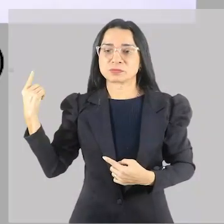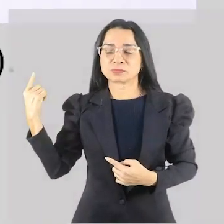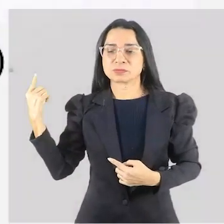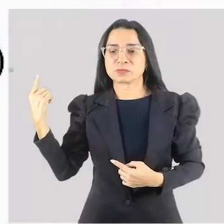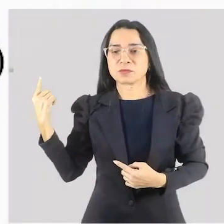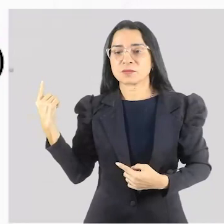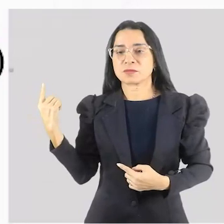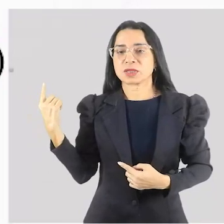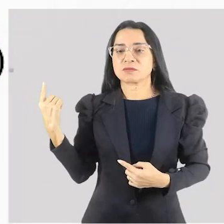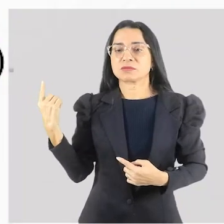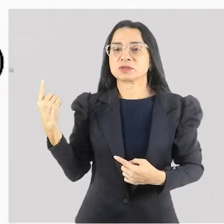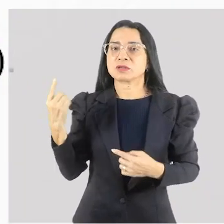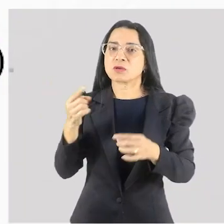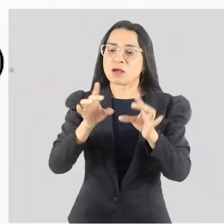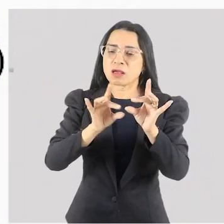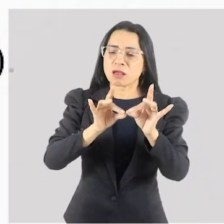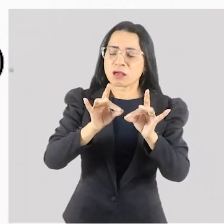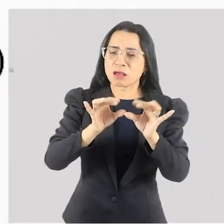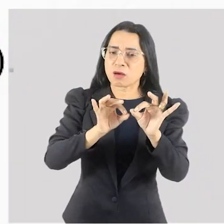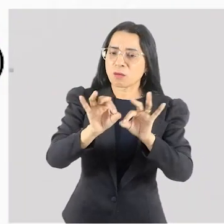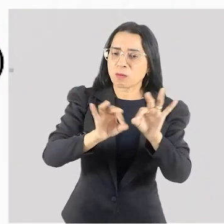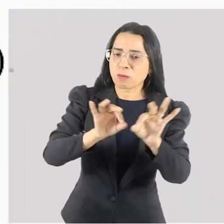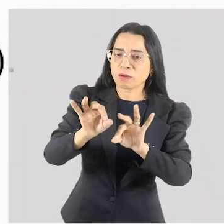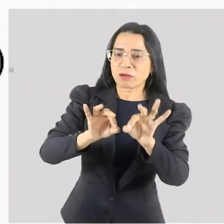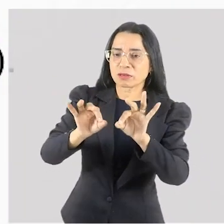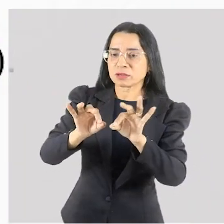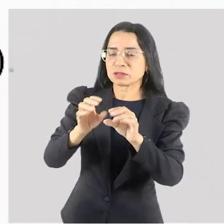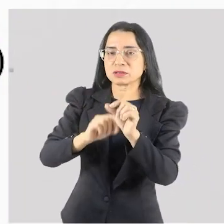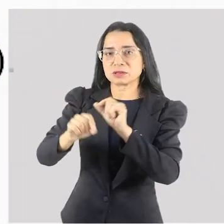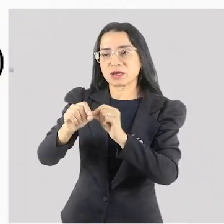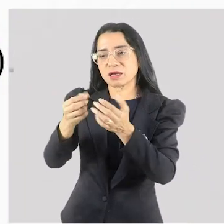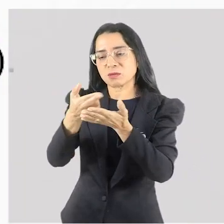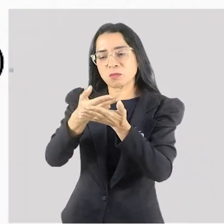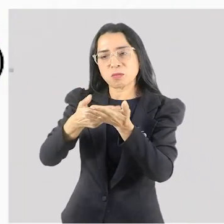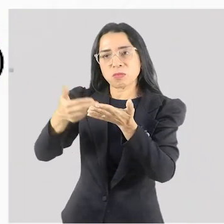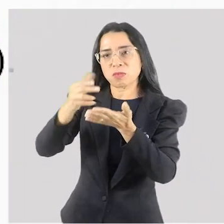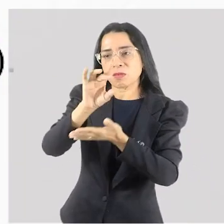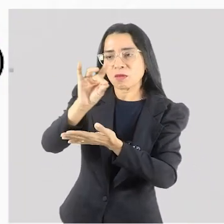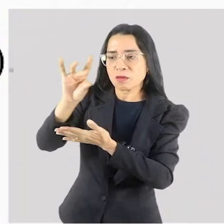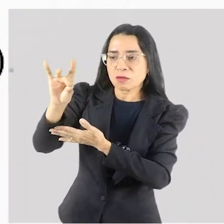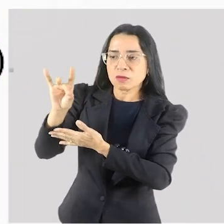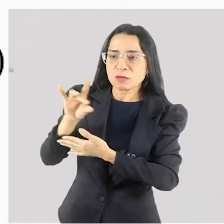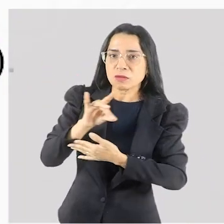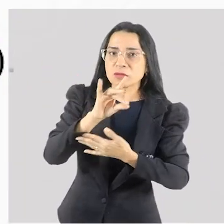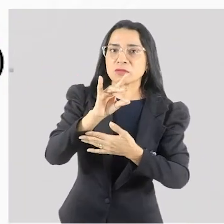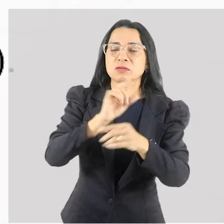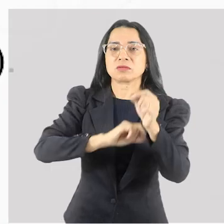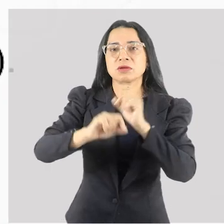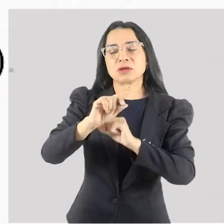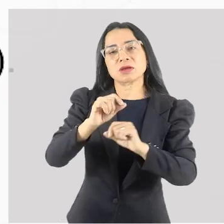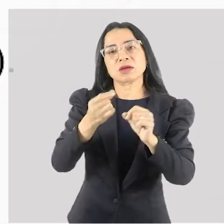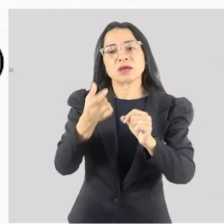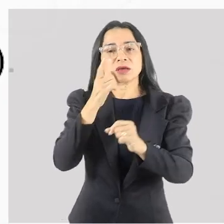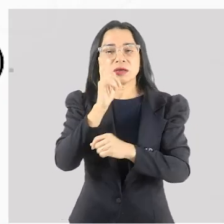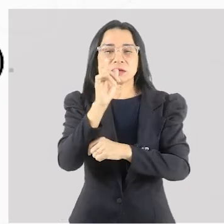Eles vão sendo decorados e, à medida que eles são decorados e assinados por artistas da época, eles ganham mais importância ainda.